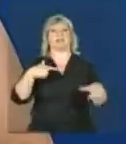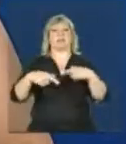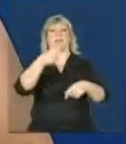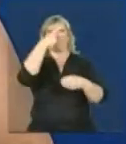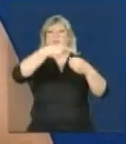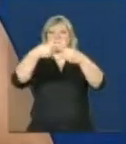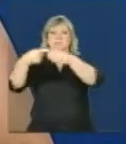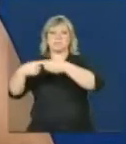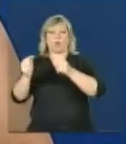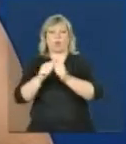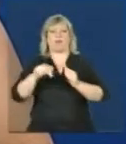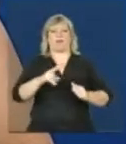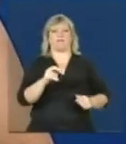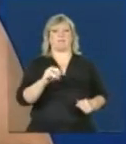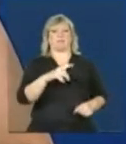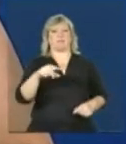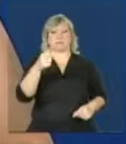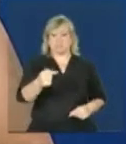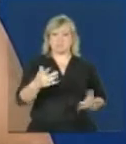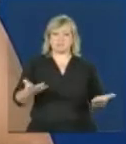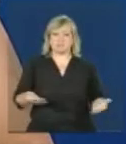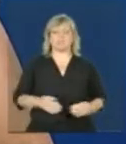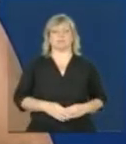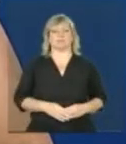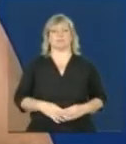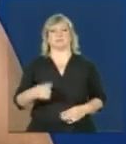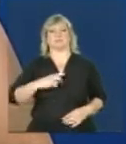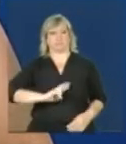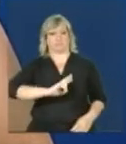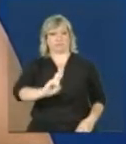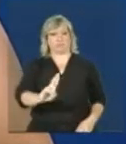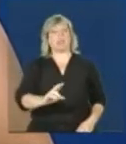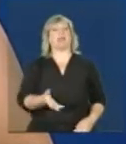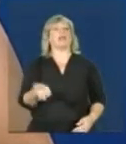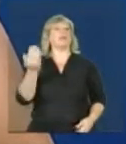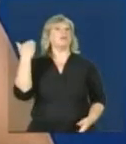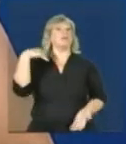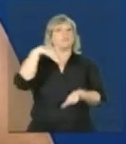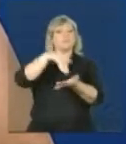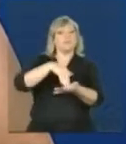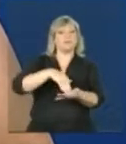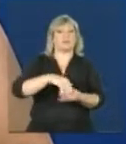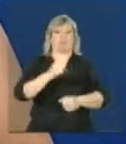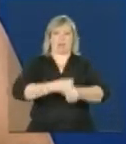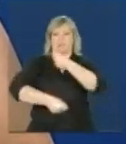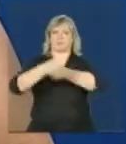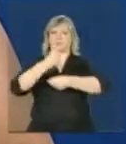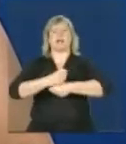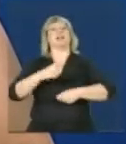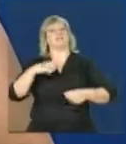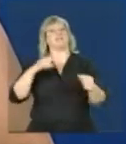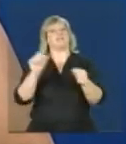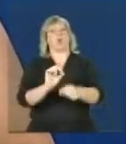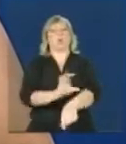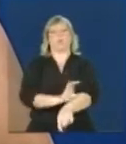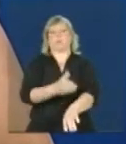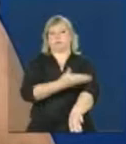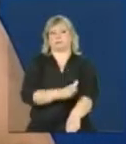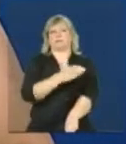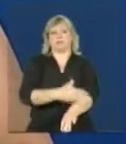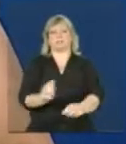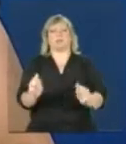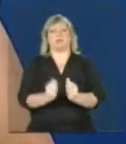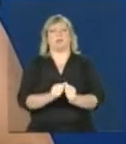Bom, desde o final do ano passado, nós temos desenvolvido ações de capacitação, tanto para